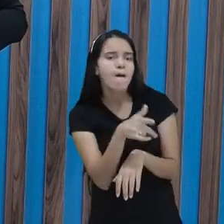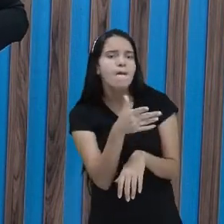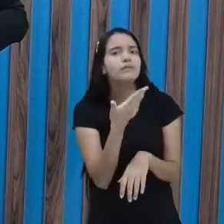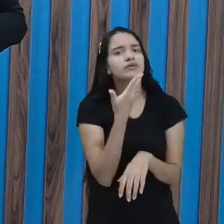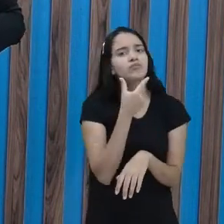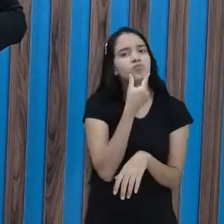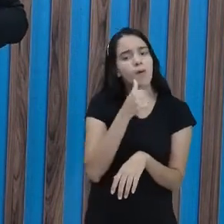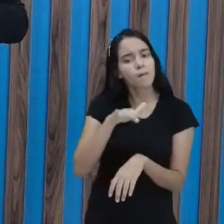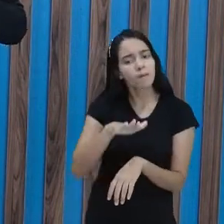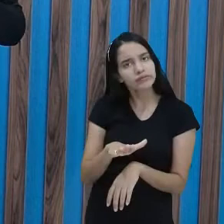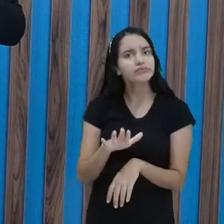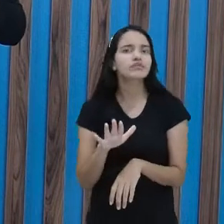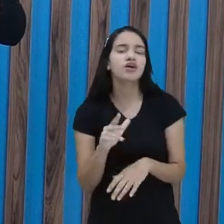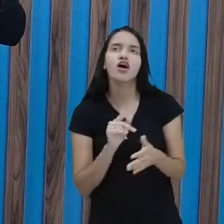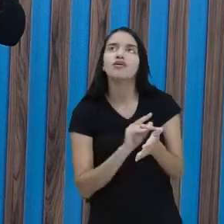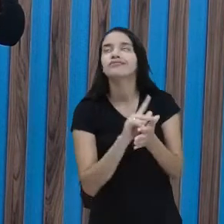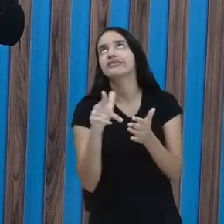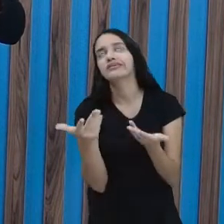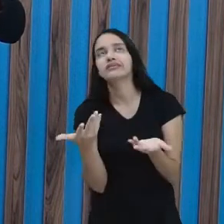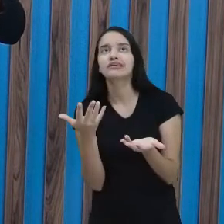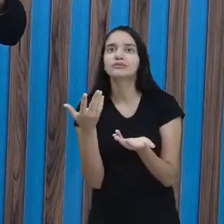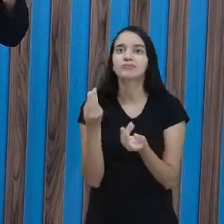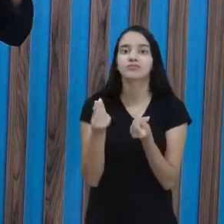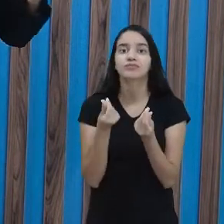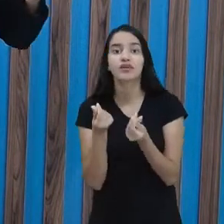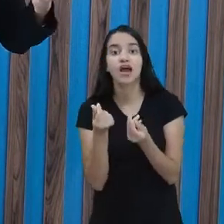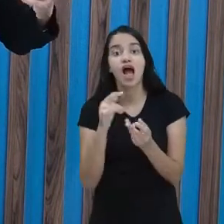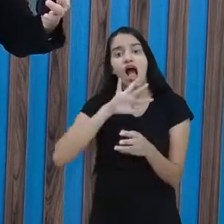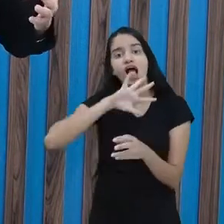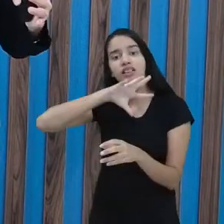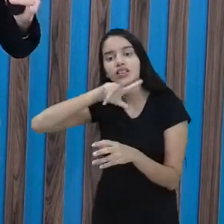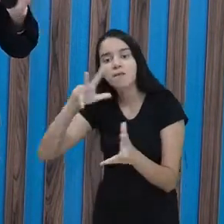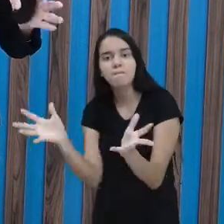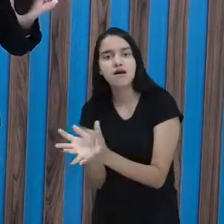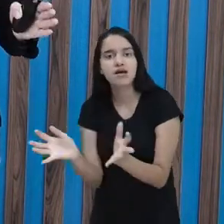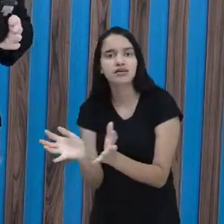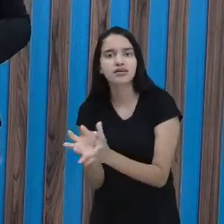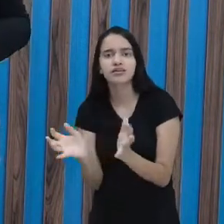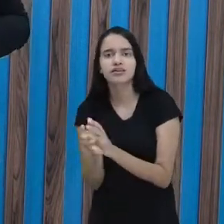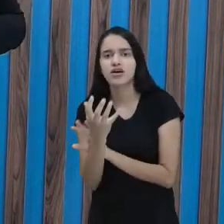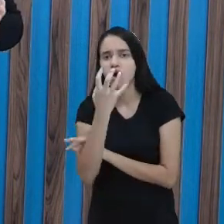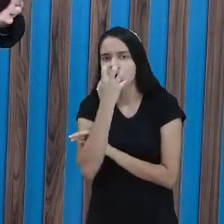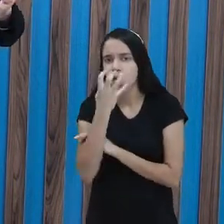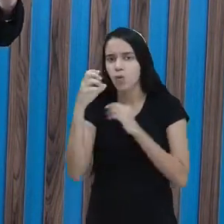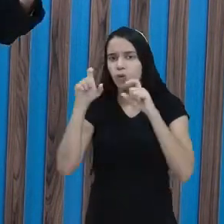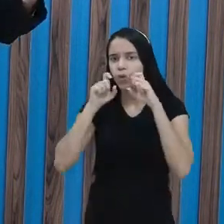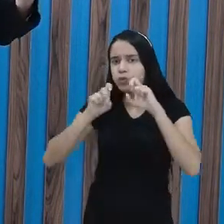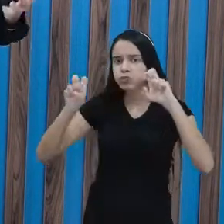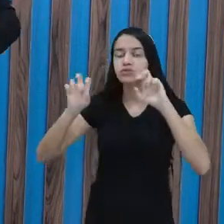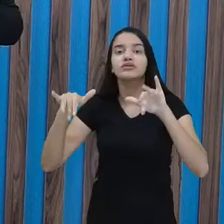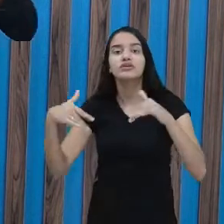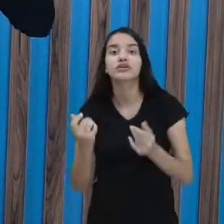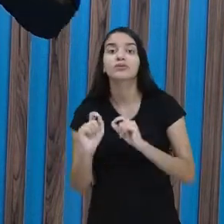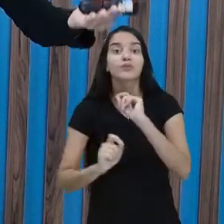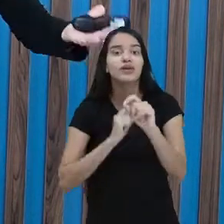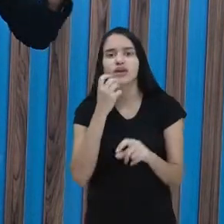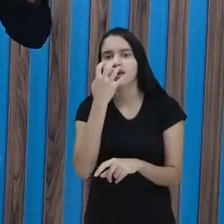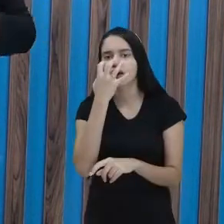São meninos? Várias. Vários animais que latem. Então, são o quê?